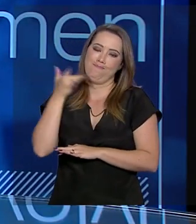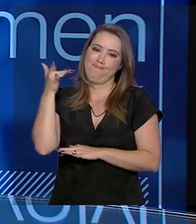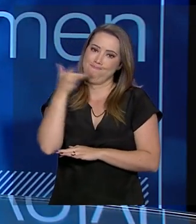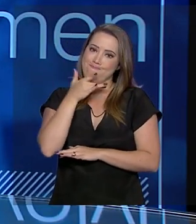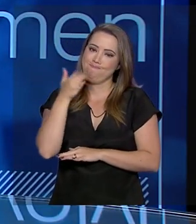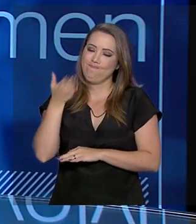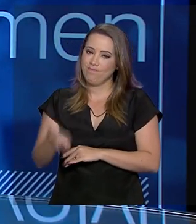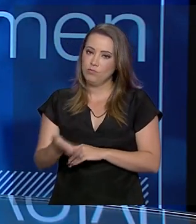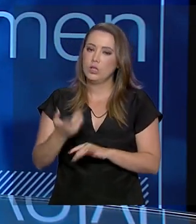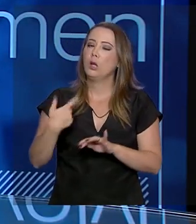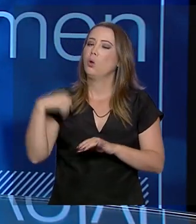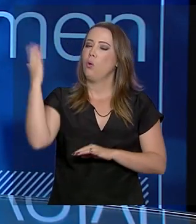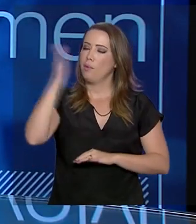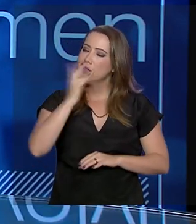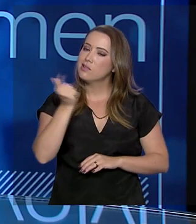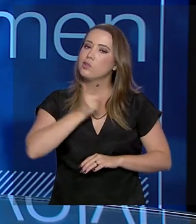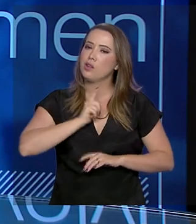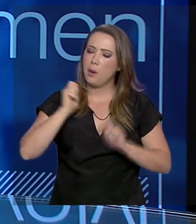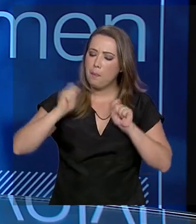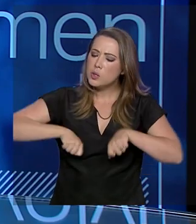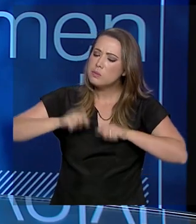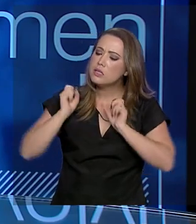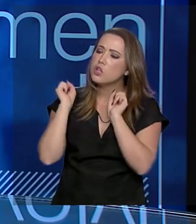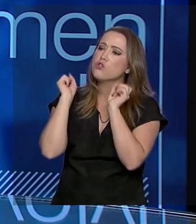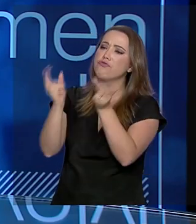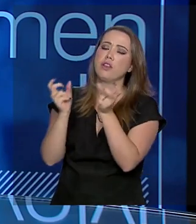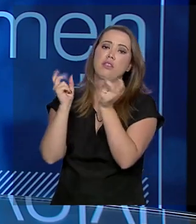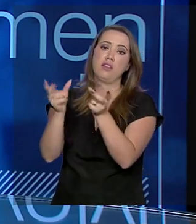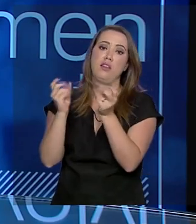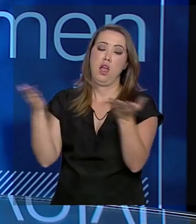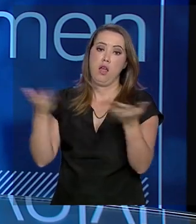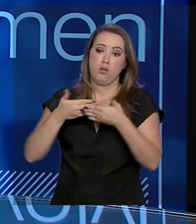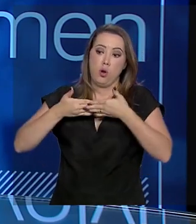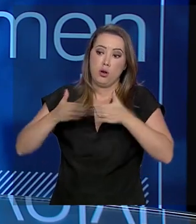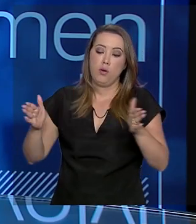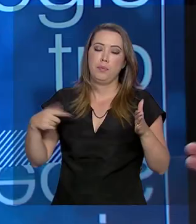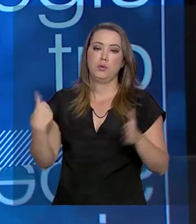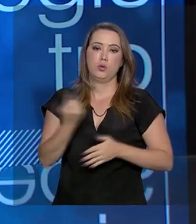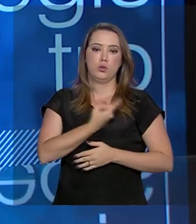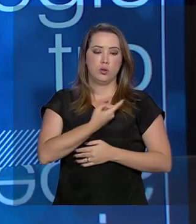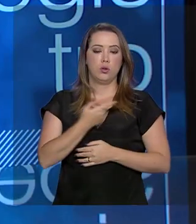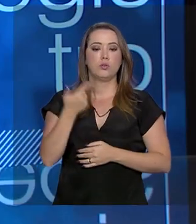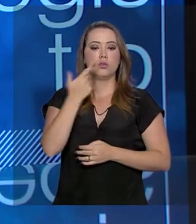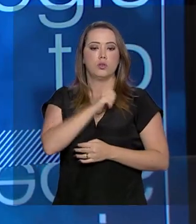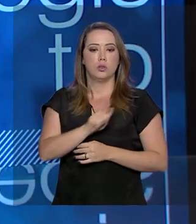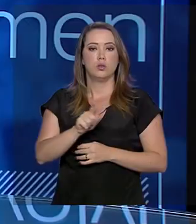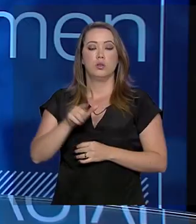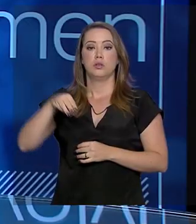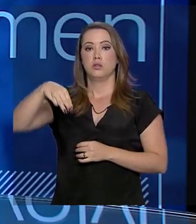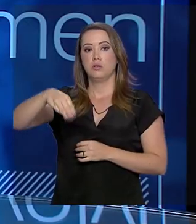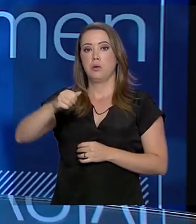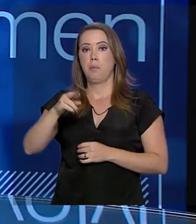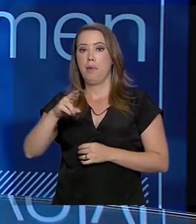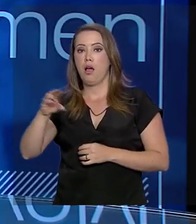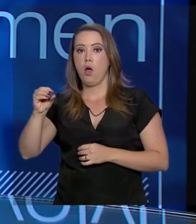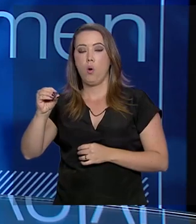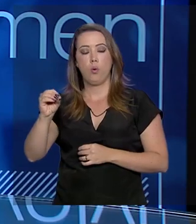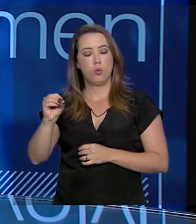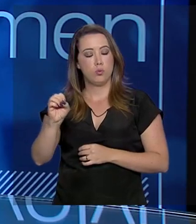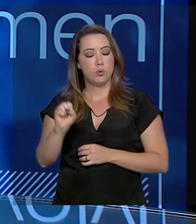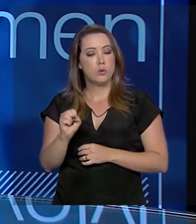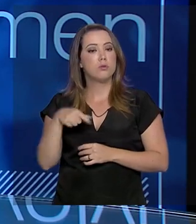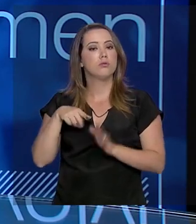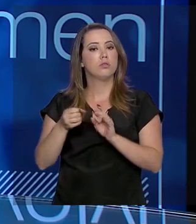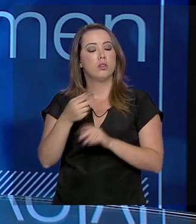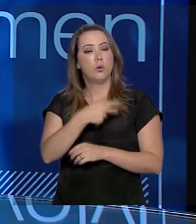possibilidade de exportar o peixe. Inclusive, agora, com a abertura, nós conseguimos agora... Marrocos? Isso. Recente, semana